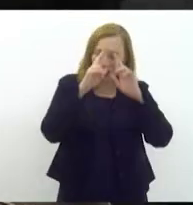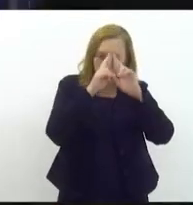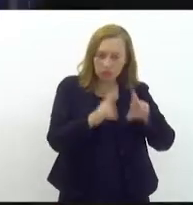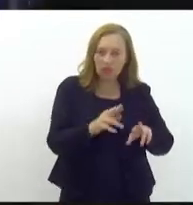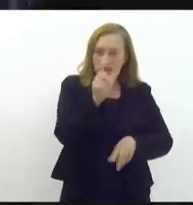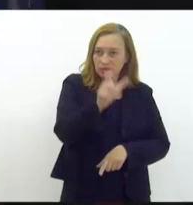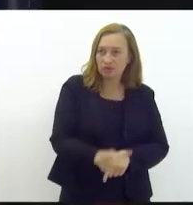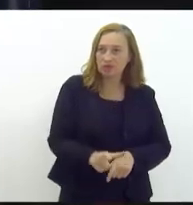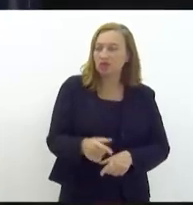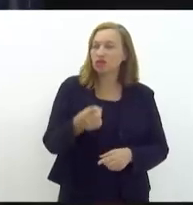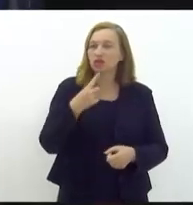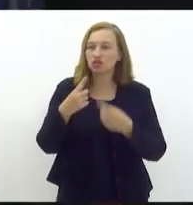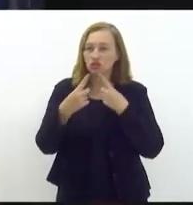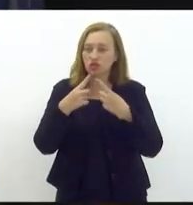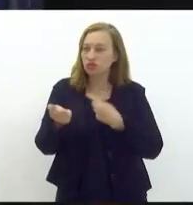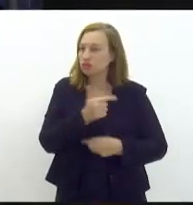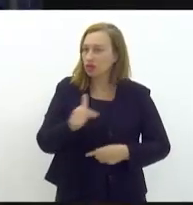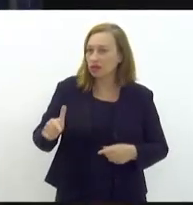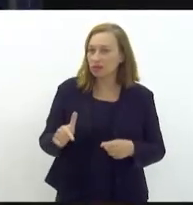Não havendo mais que querer discutir,